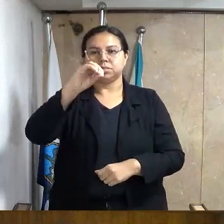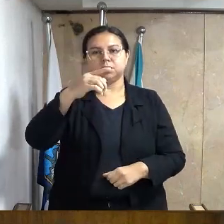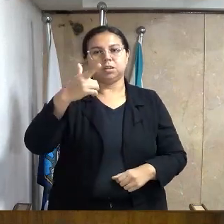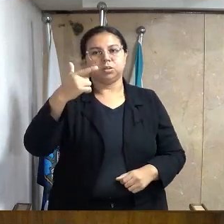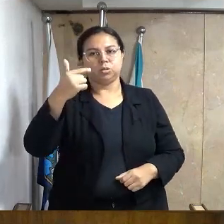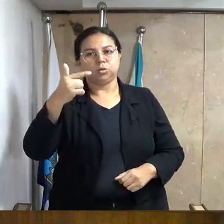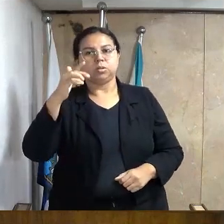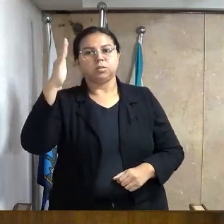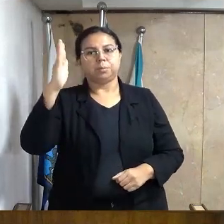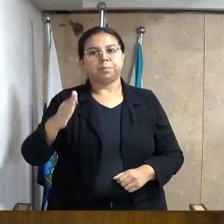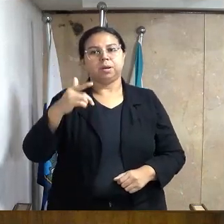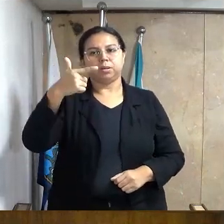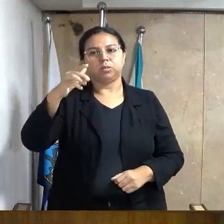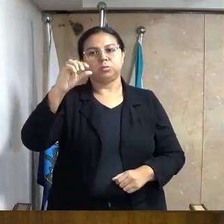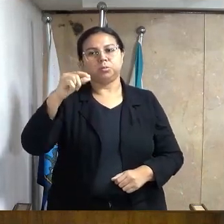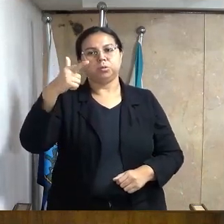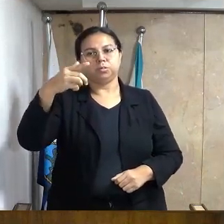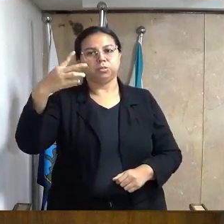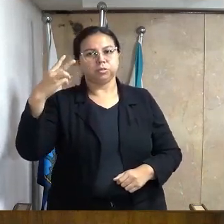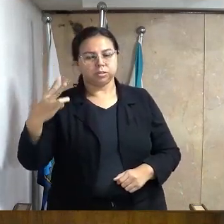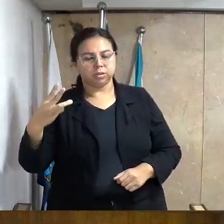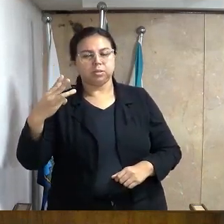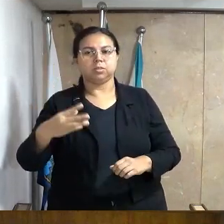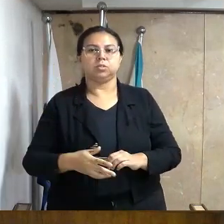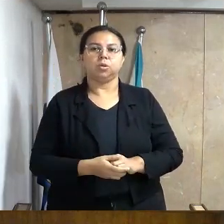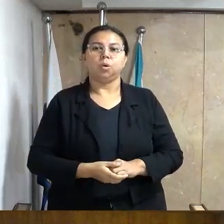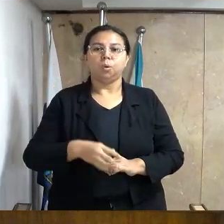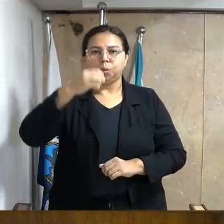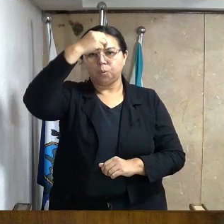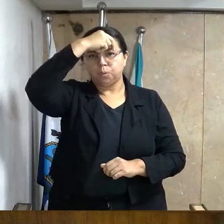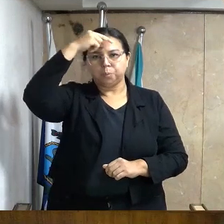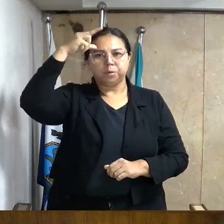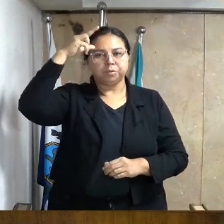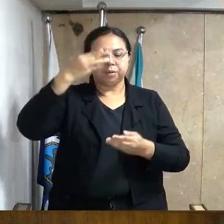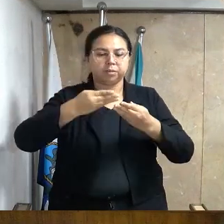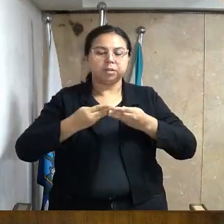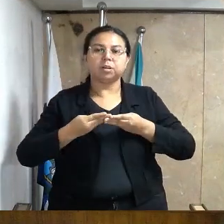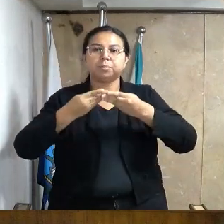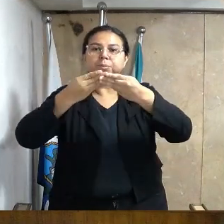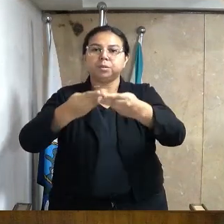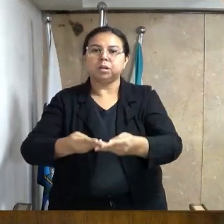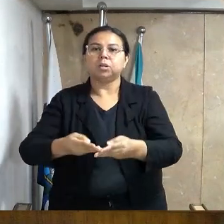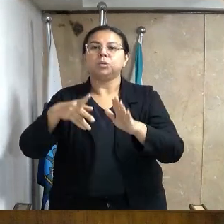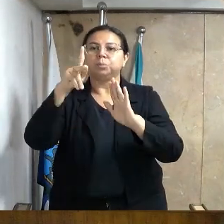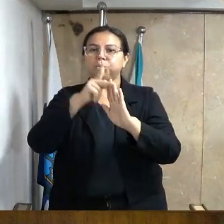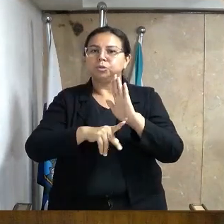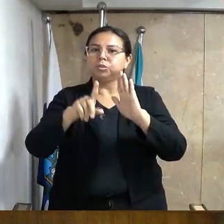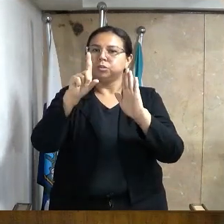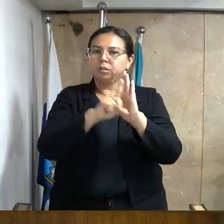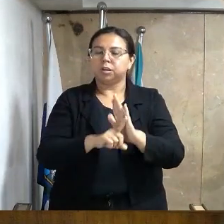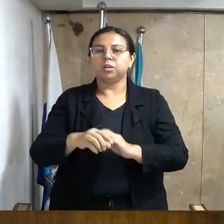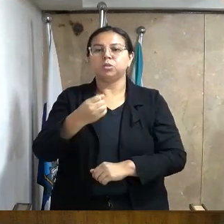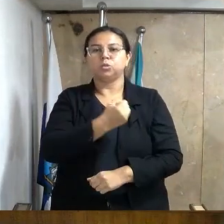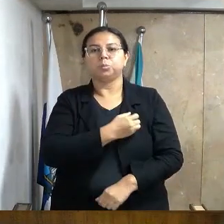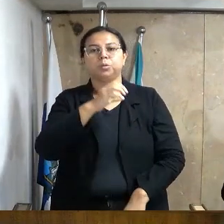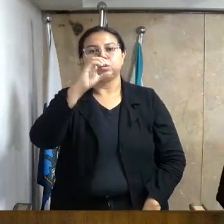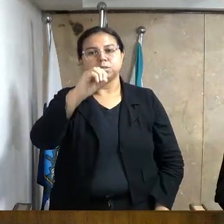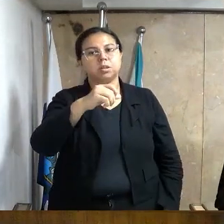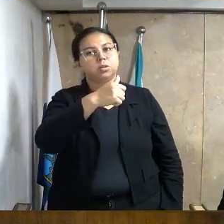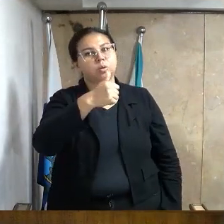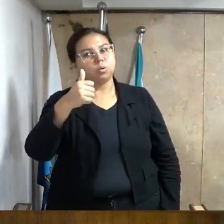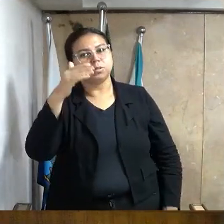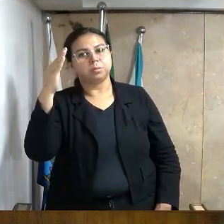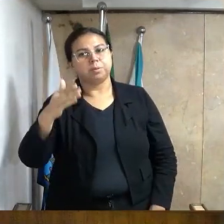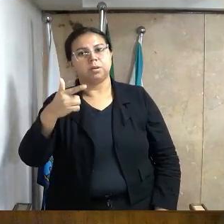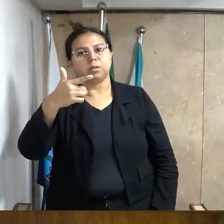2023. Do excelentíssimo senhor prefeito, encaminhando o projeto de lei número 011, barra 2023,